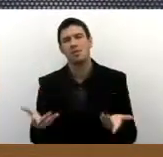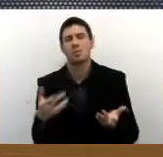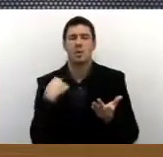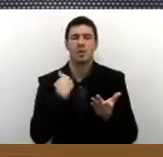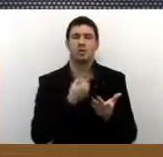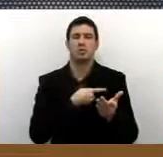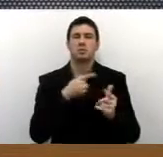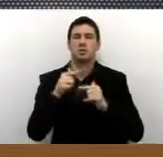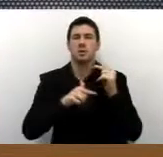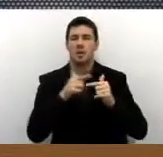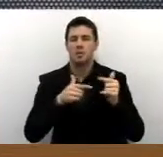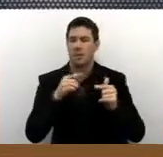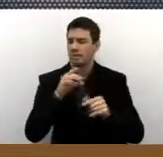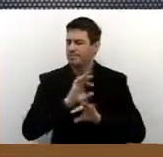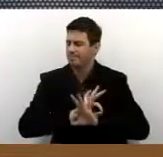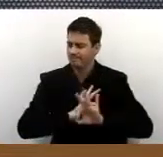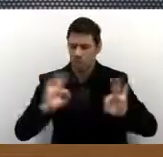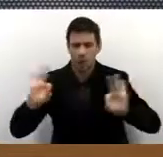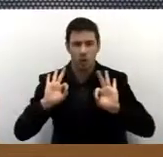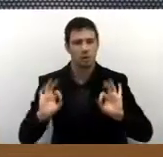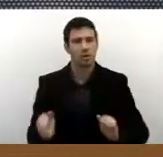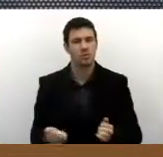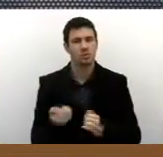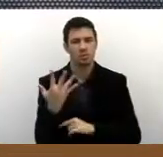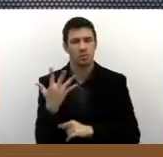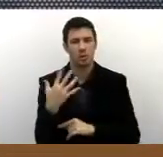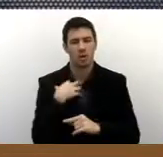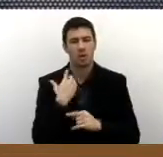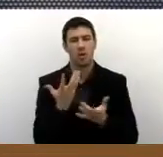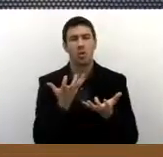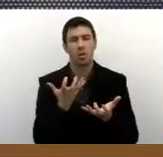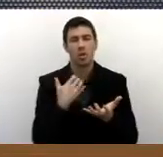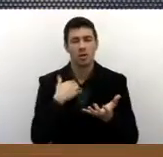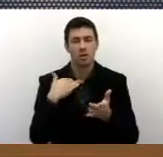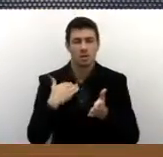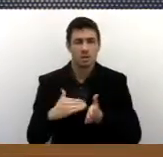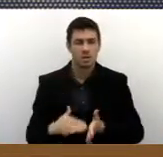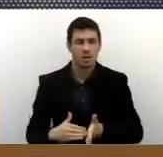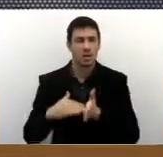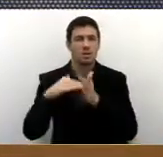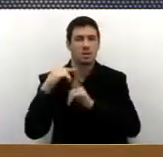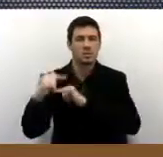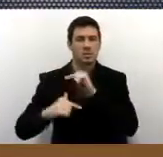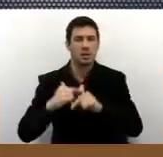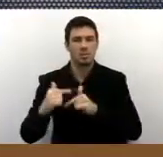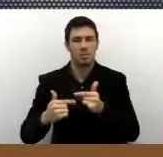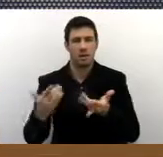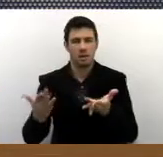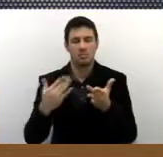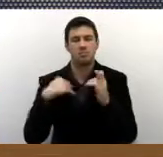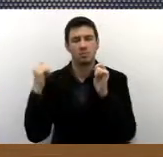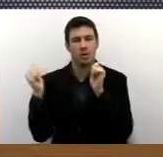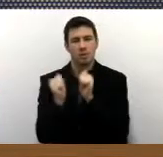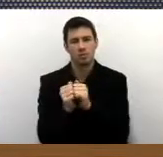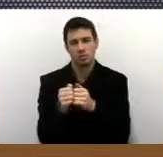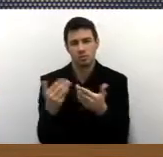extraordinário que o senhor vem fazendo. E a Secretaria do Trabalho, ela vem